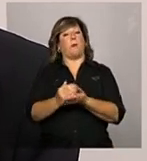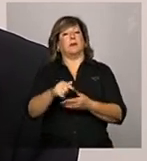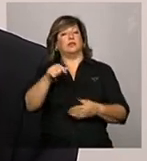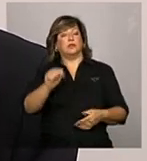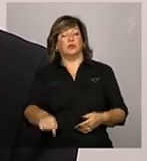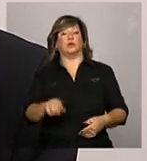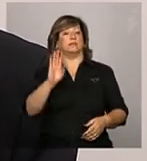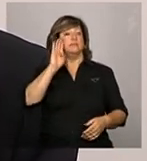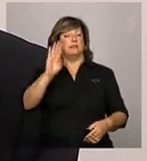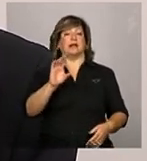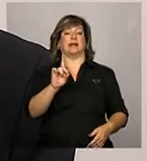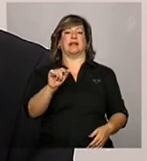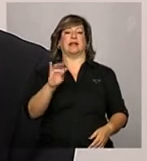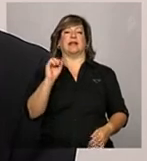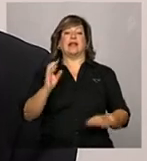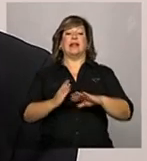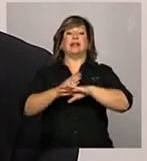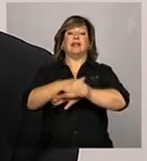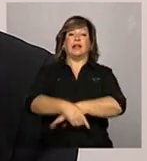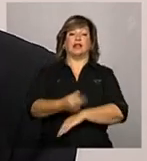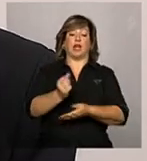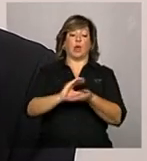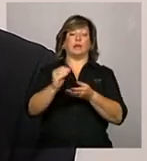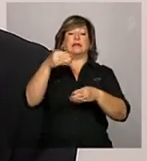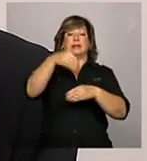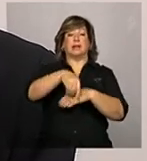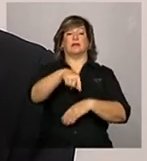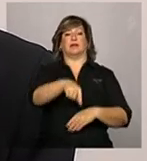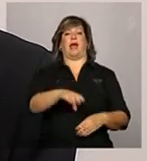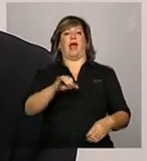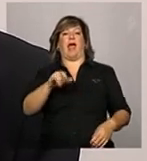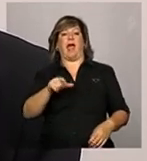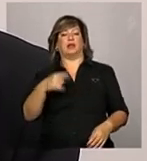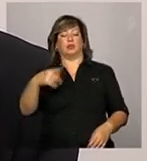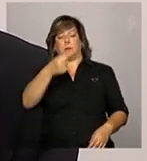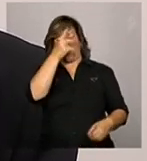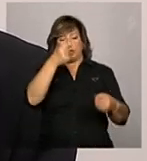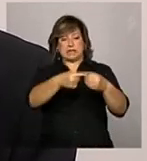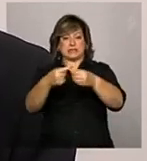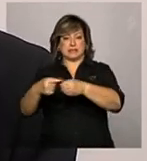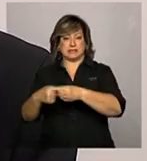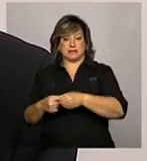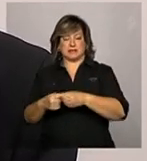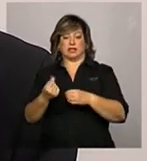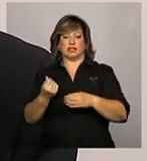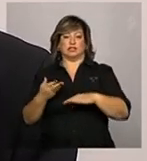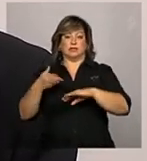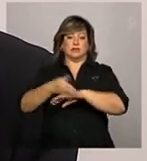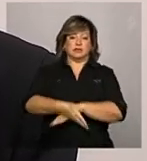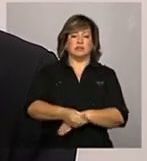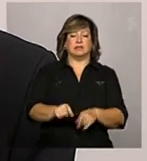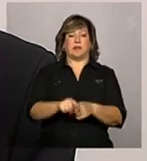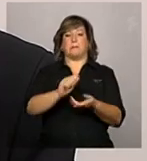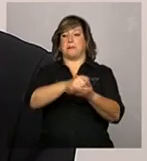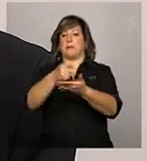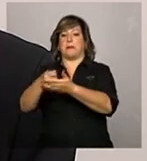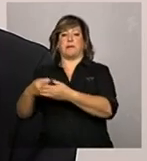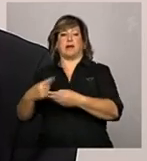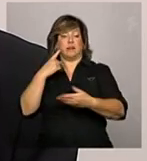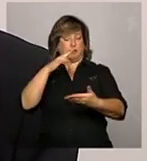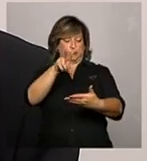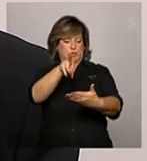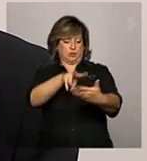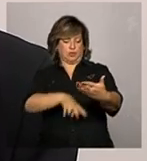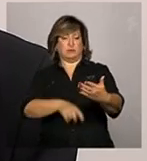dos recursos no Caixa do Município, ou seja, as entradas e saídas dos recursos que aparecem dentro do extrato bancário